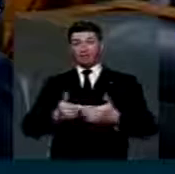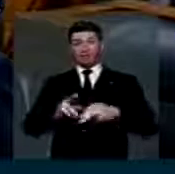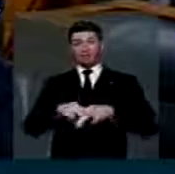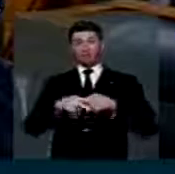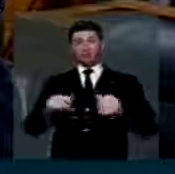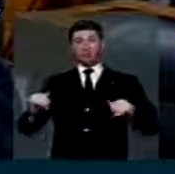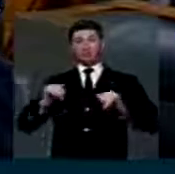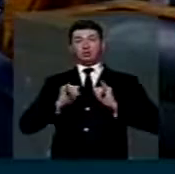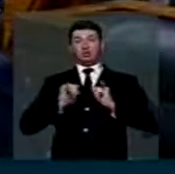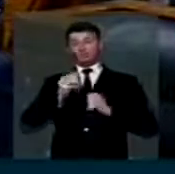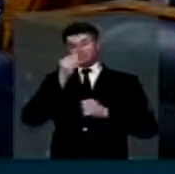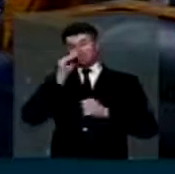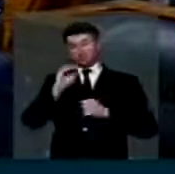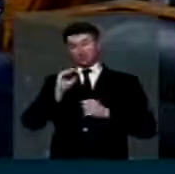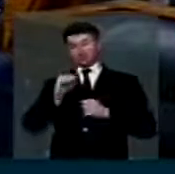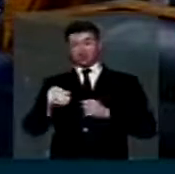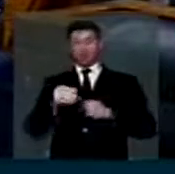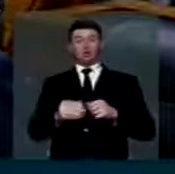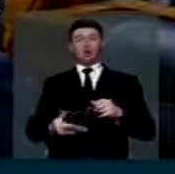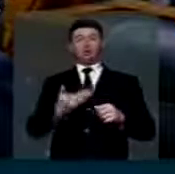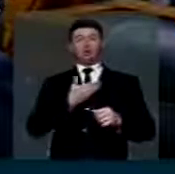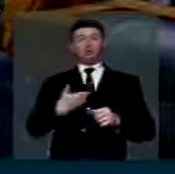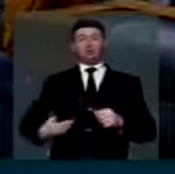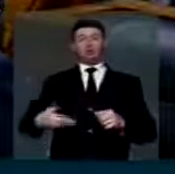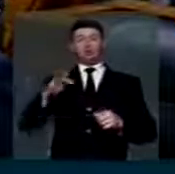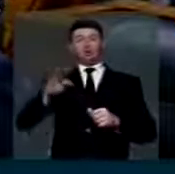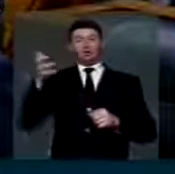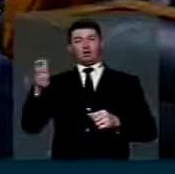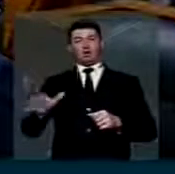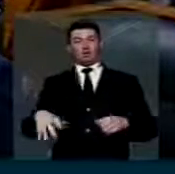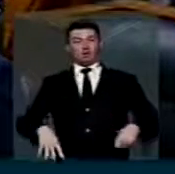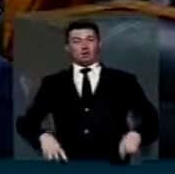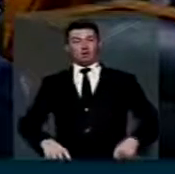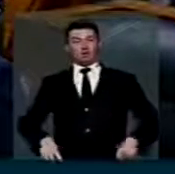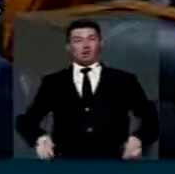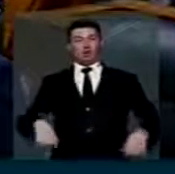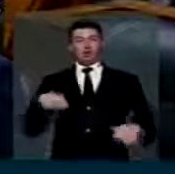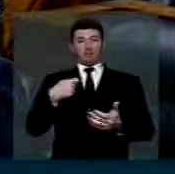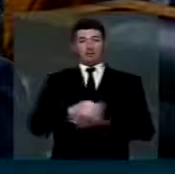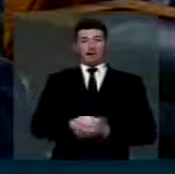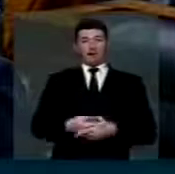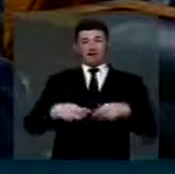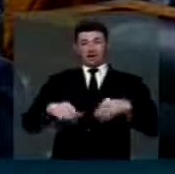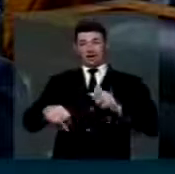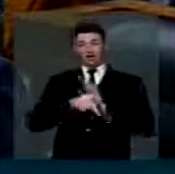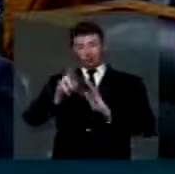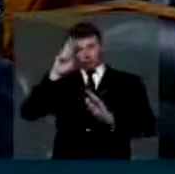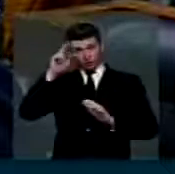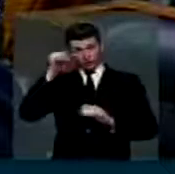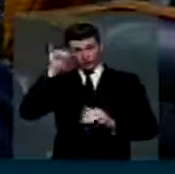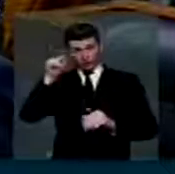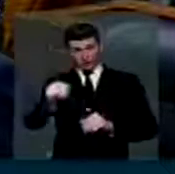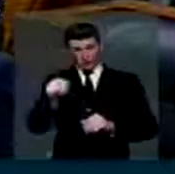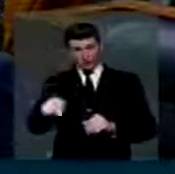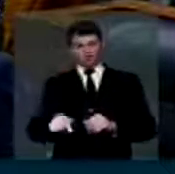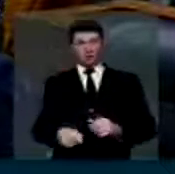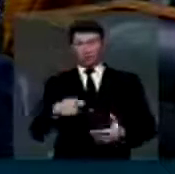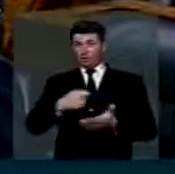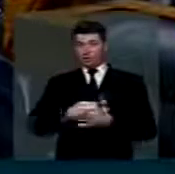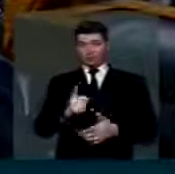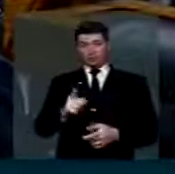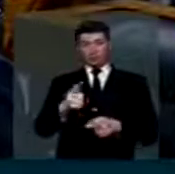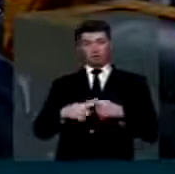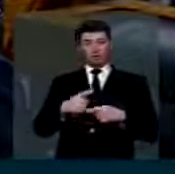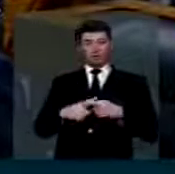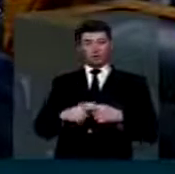omissão e da leniência da União em não comprar as terras dos produtores rurais porque não há